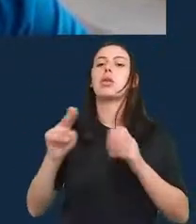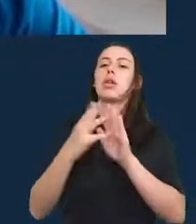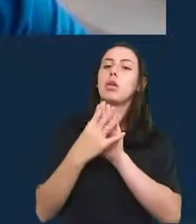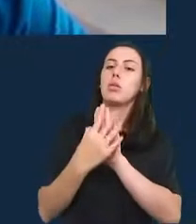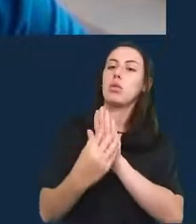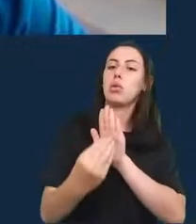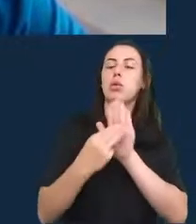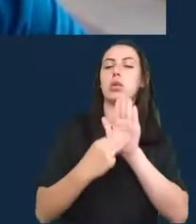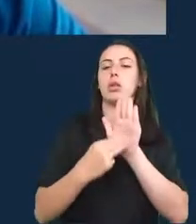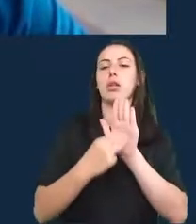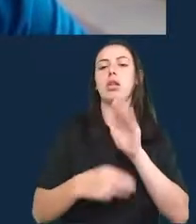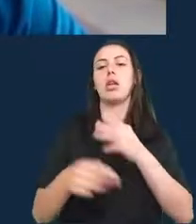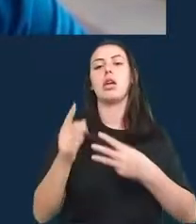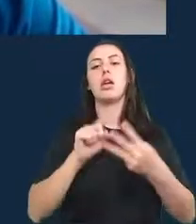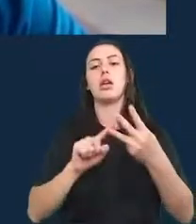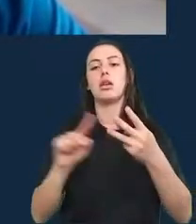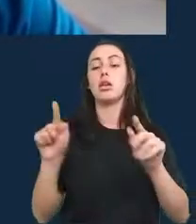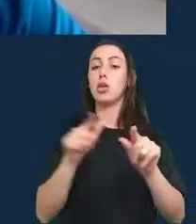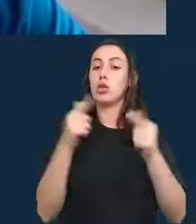jornais da Áustria,